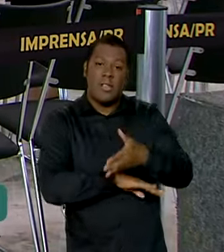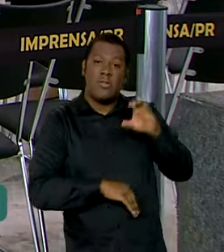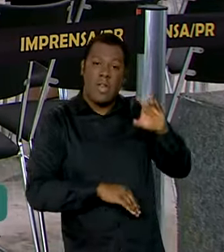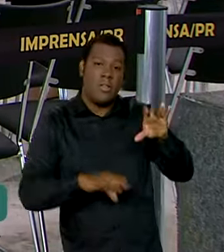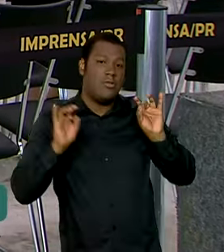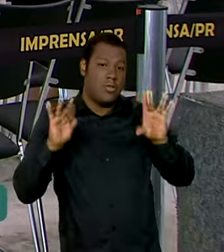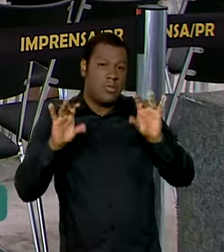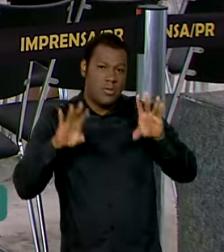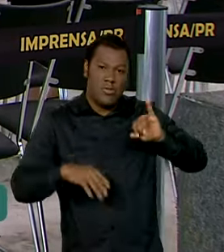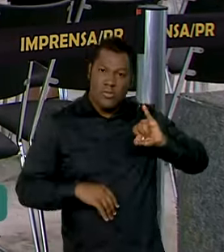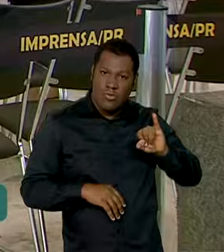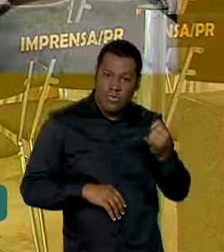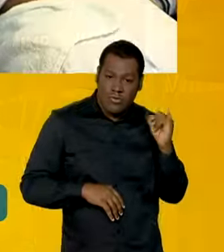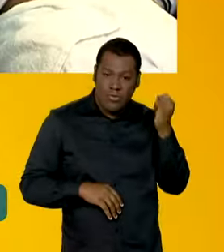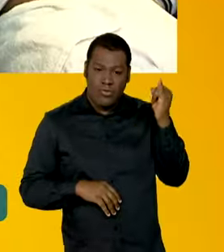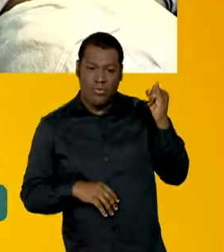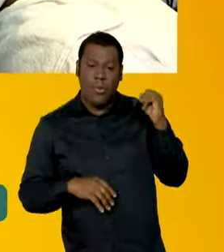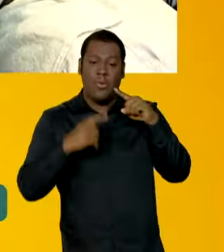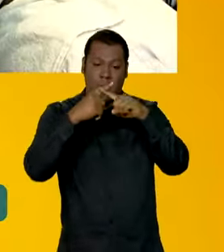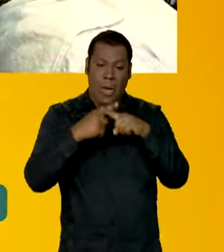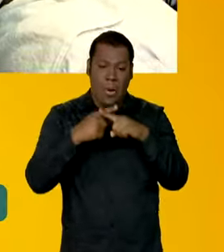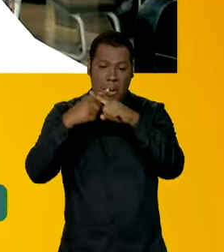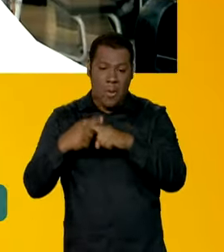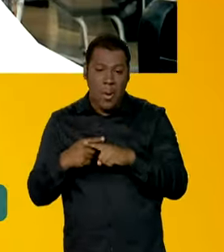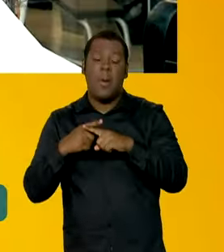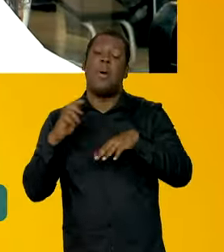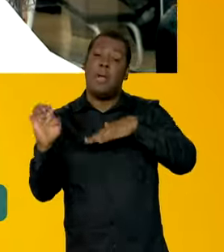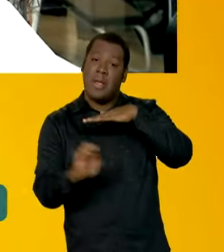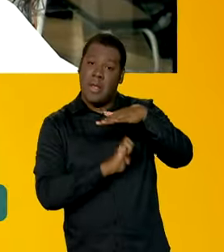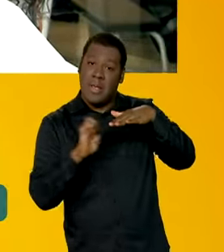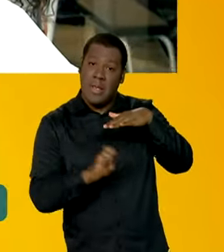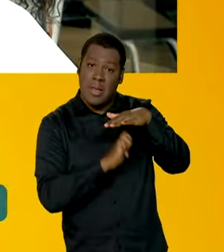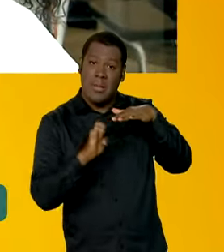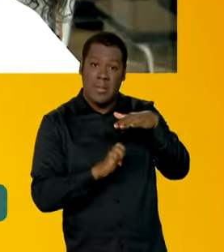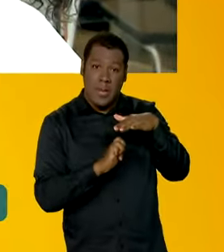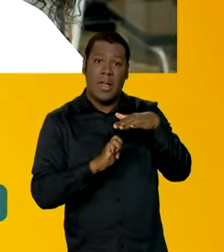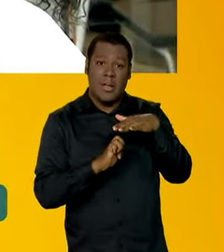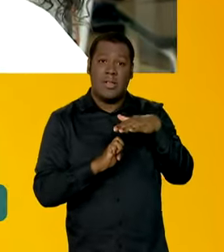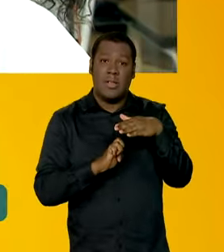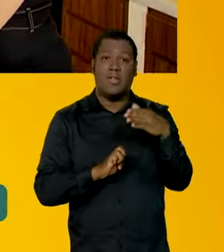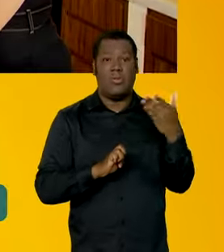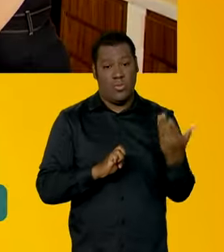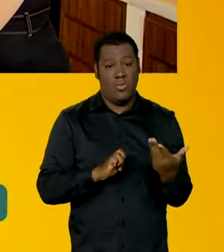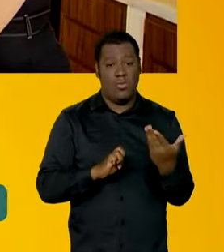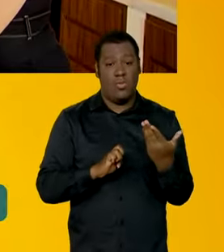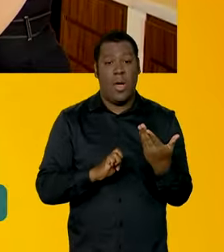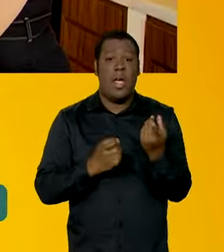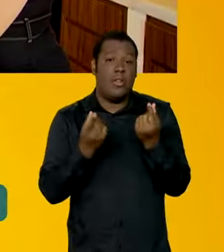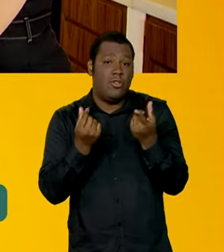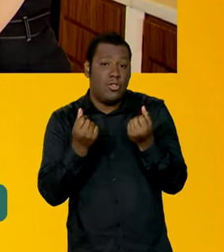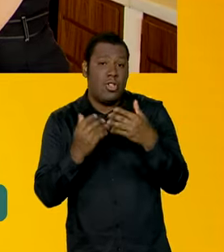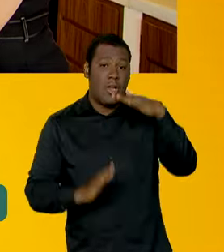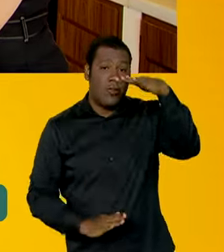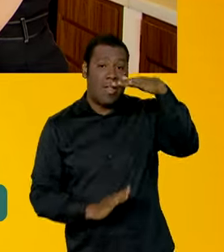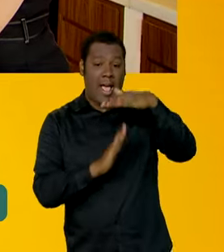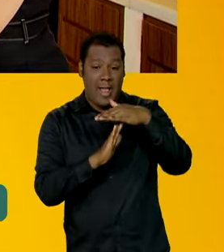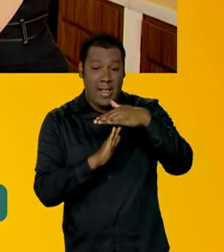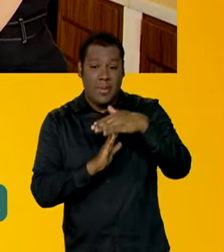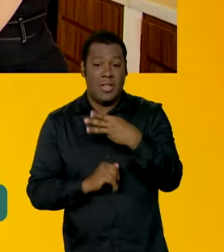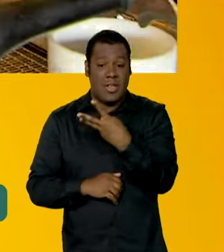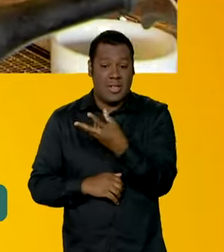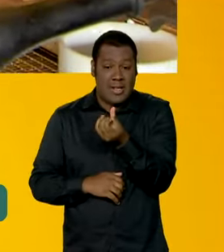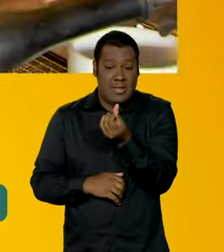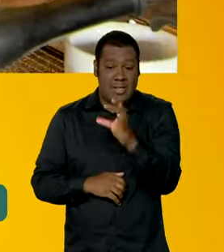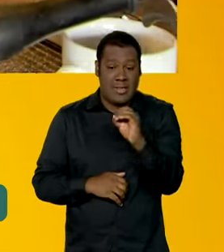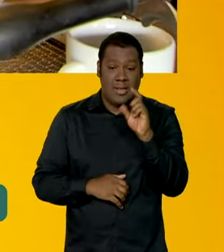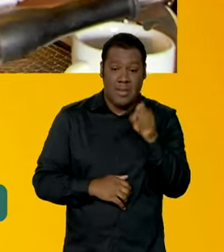com taxas de juros competitivas para empresas com faturamento de até 360 mil reais. O presidente Lula vai